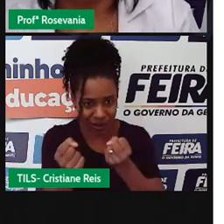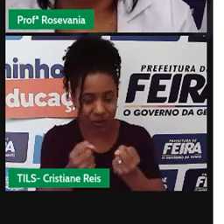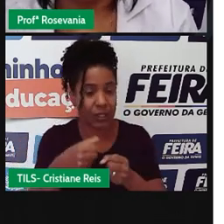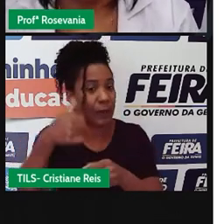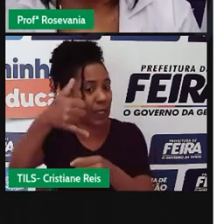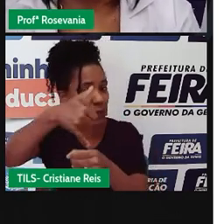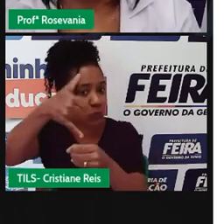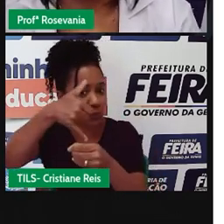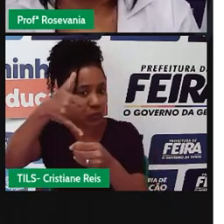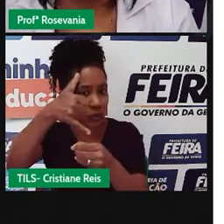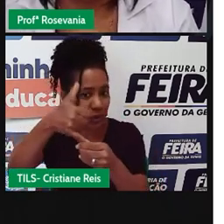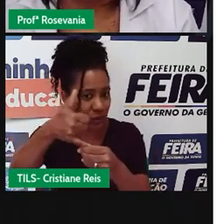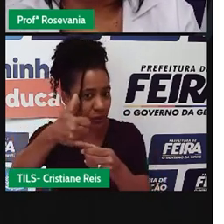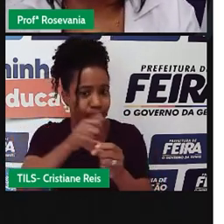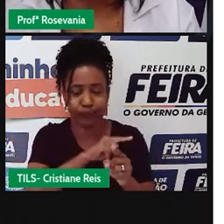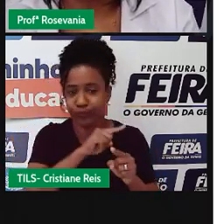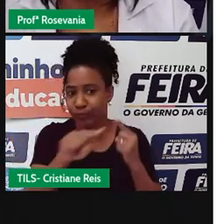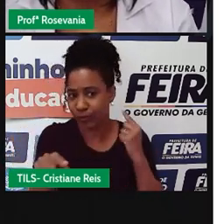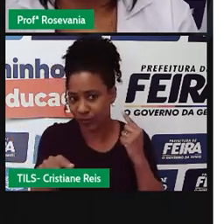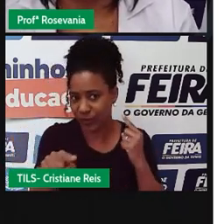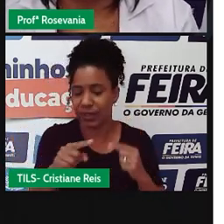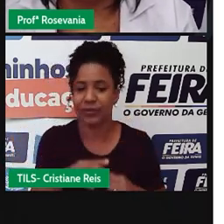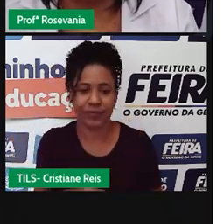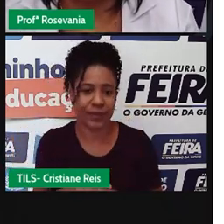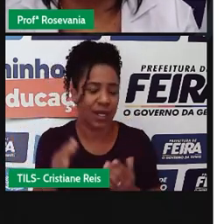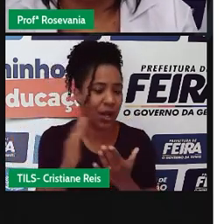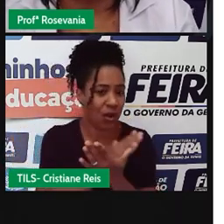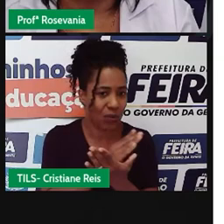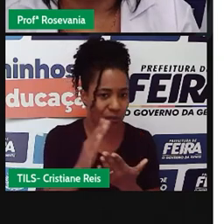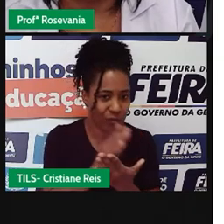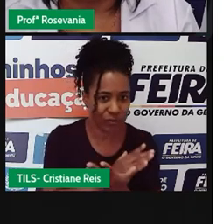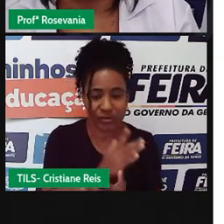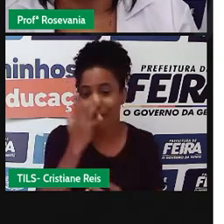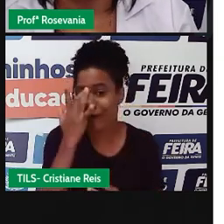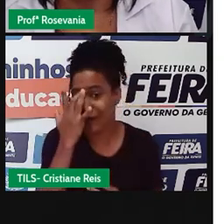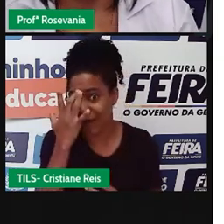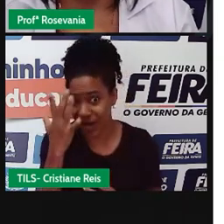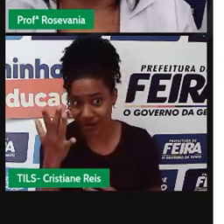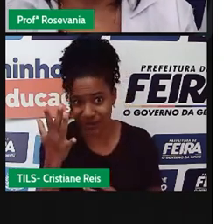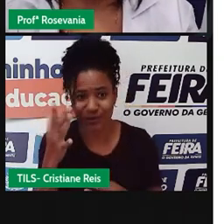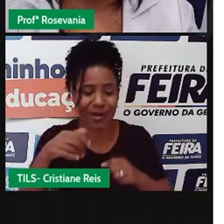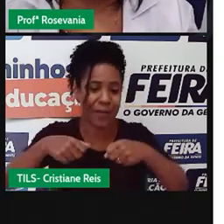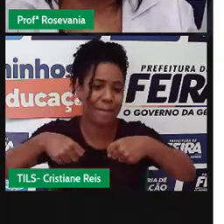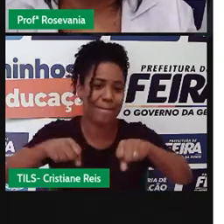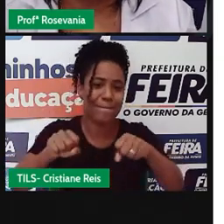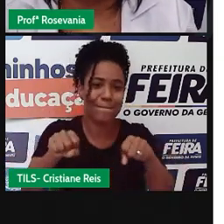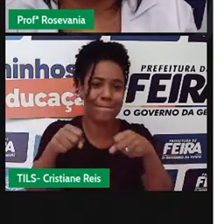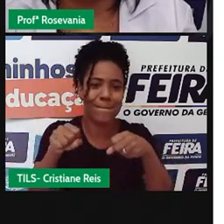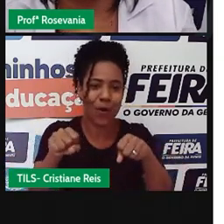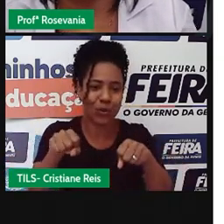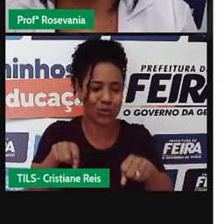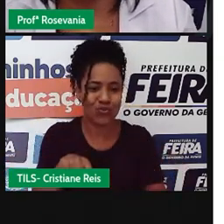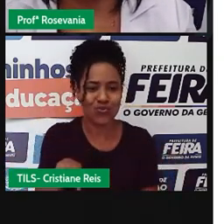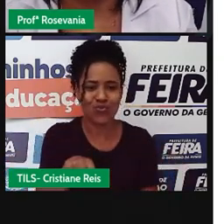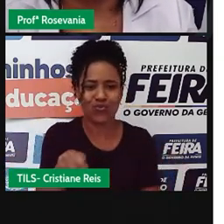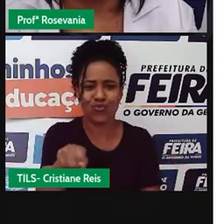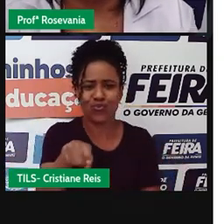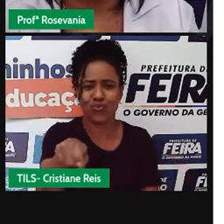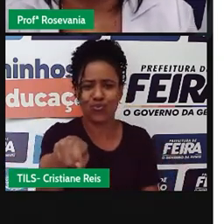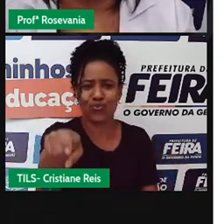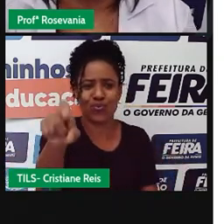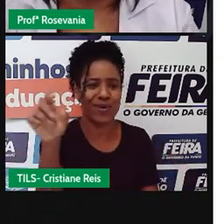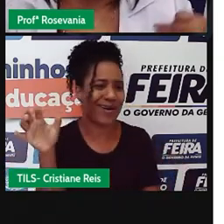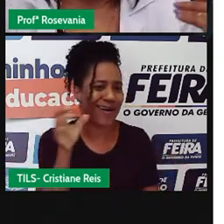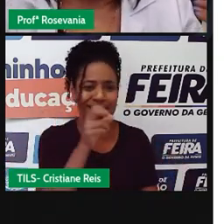diesel. Então, a gente tem alguns que são mais fáceis, por exemplo, da moto, né, é mais rápido você ir de moto pra um